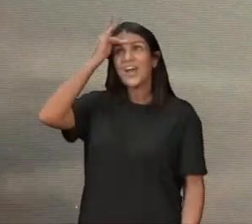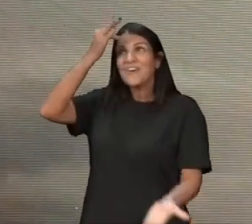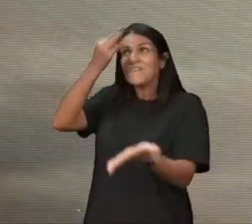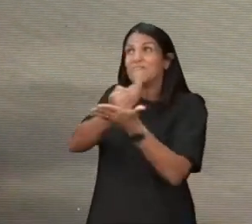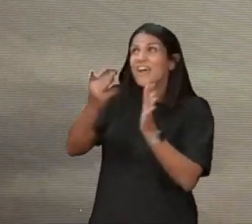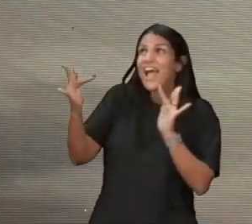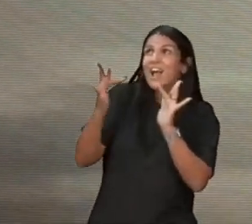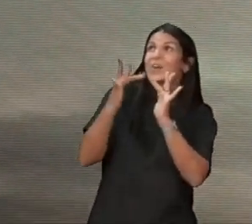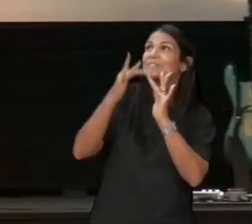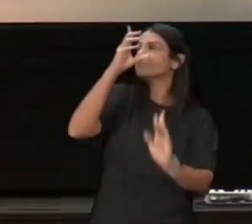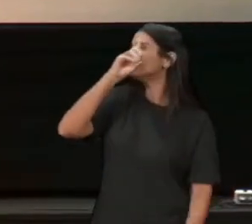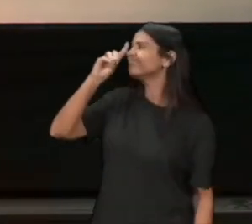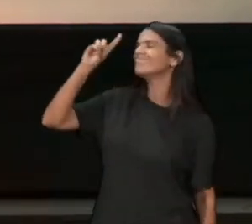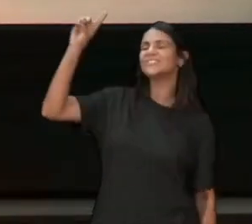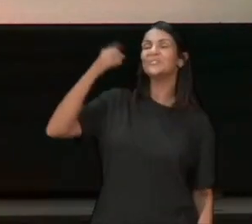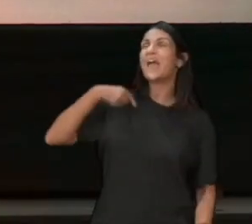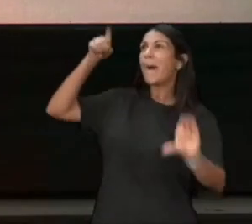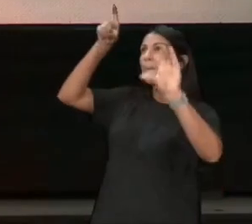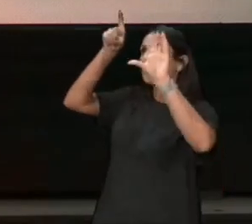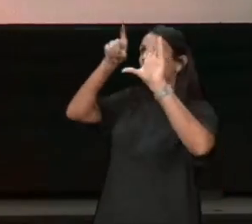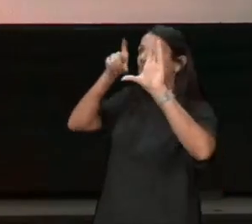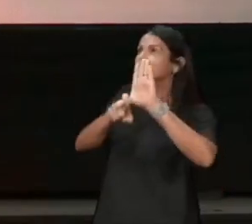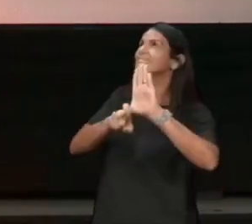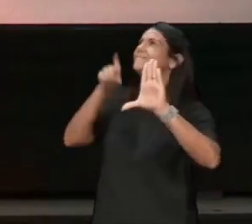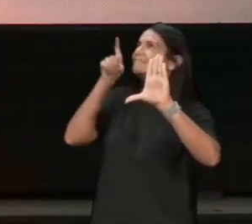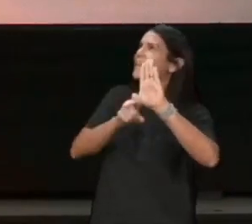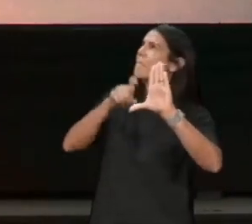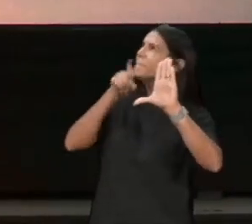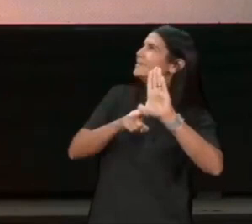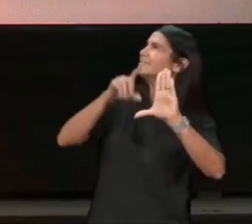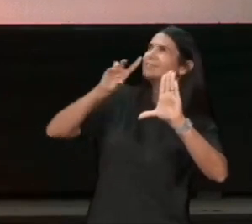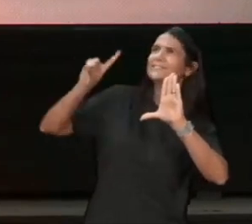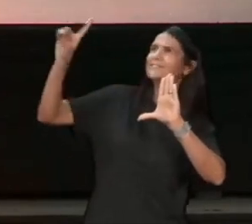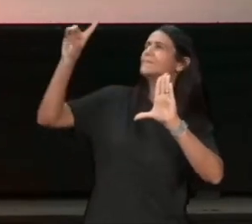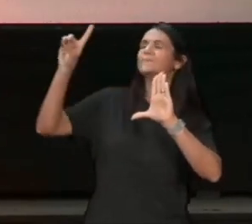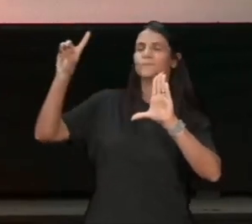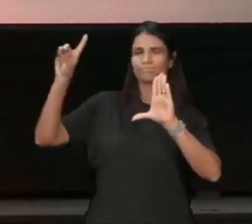a nossa dependência dele, gente, o você está fazendo para as pessoas, buscarem a Deus?